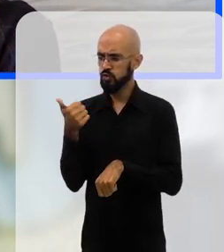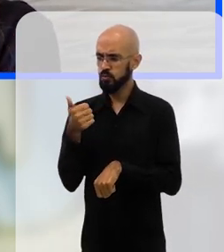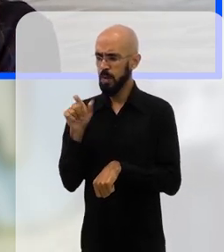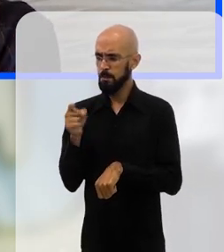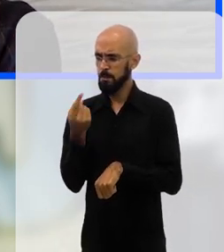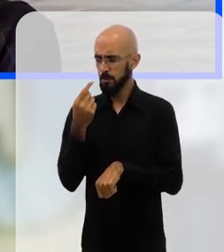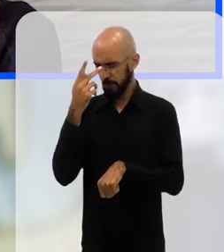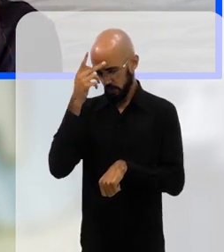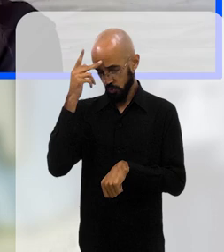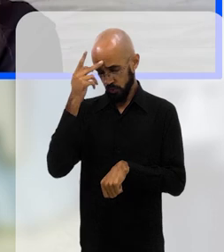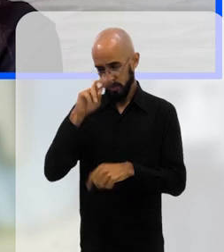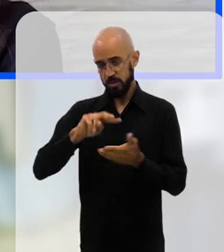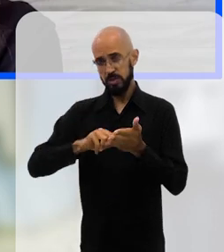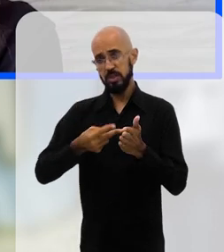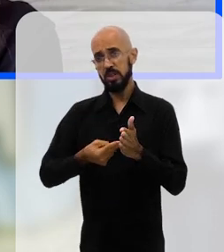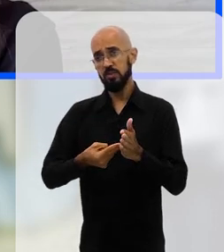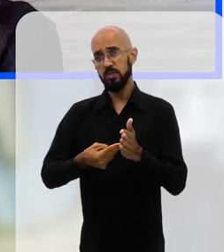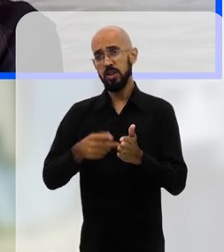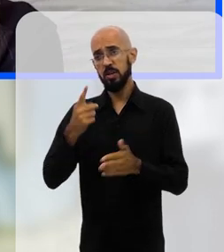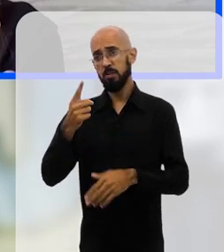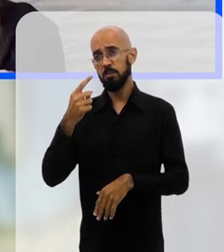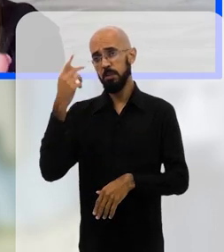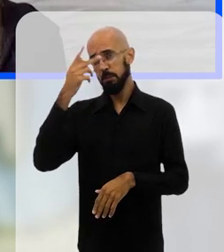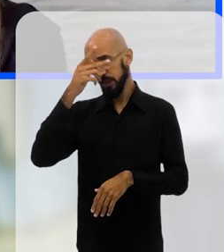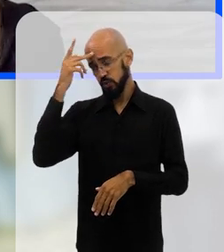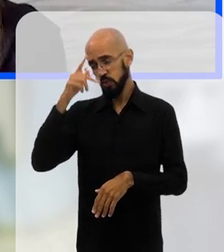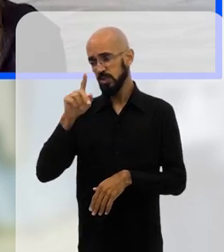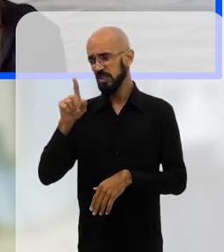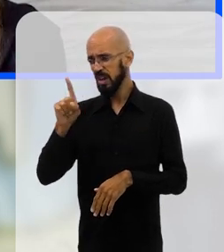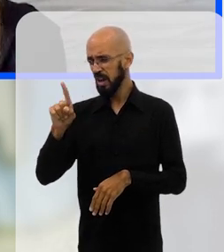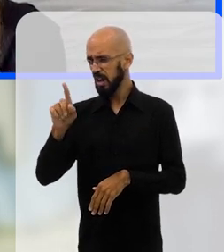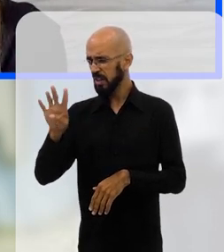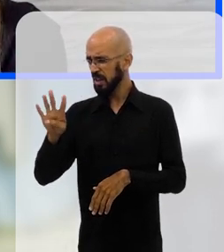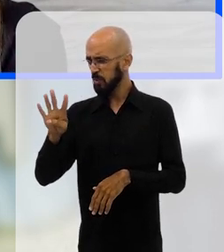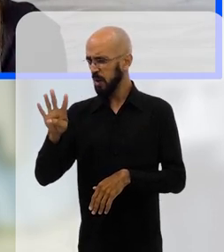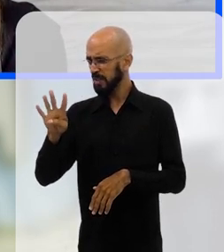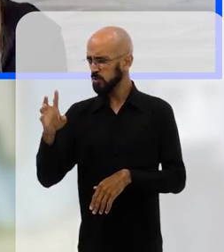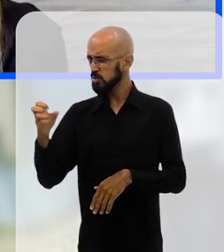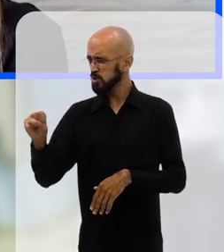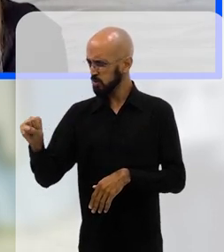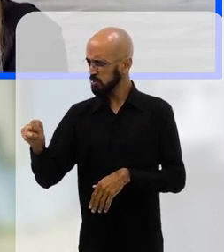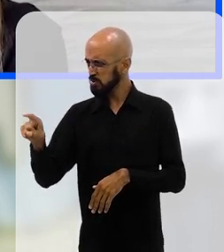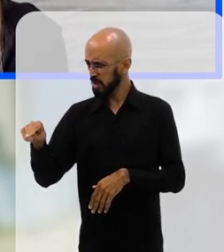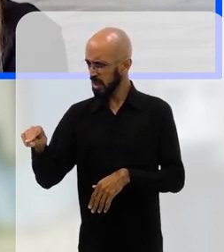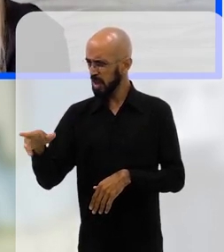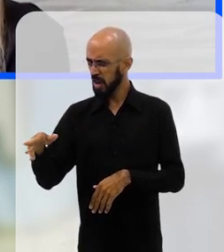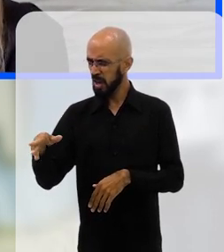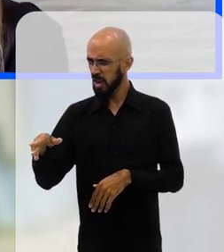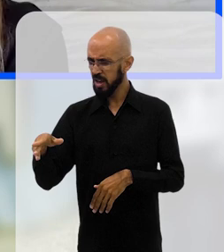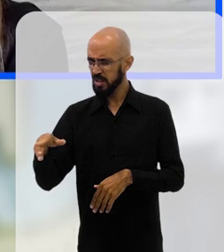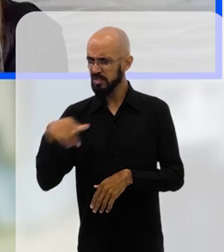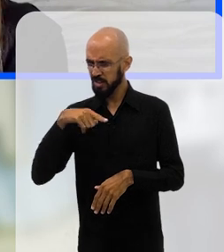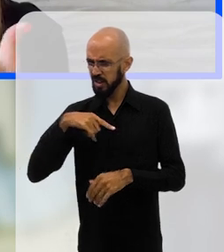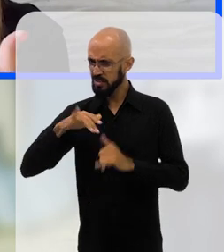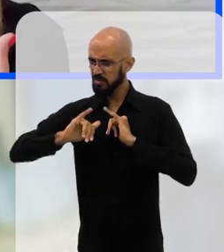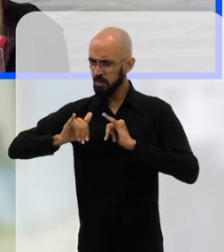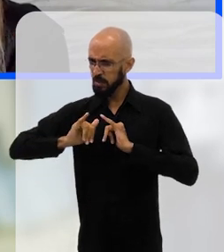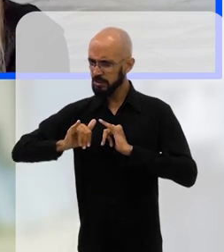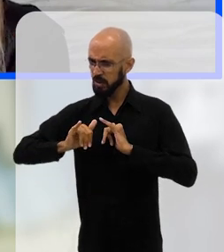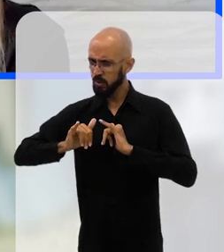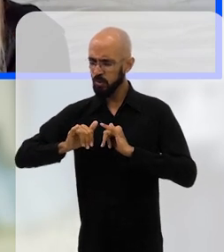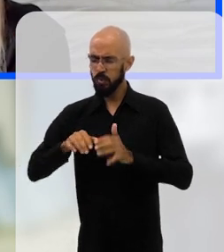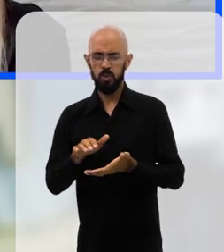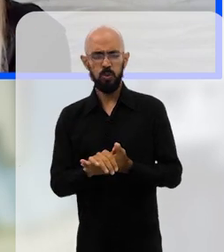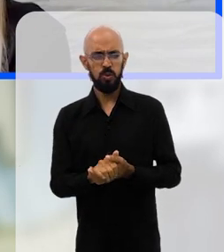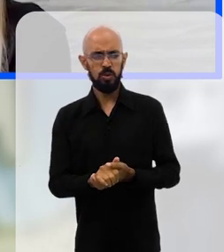21 mil pessoas, significa uma pessoa a cada 4 segundos, como que é mesmo, Jefferson? Tem esse dado também, né? Que é mais